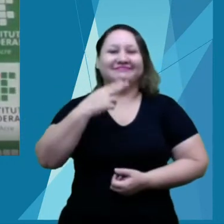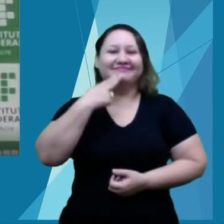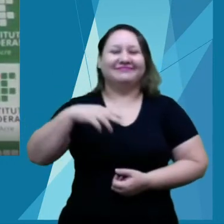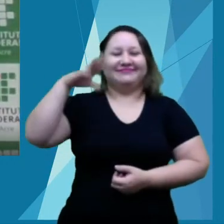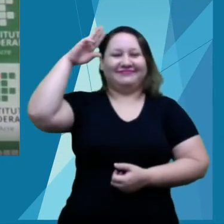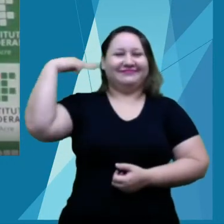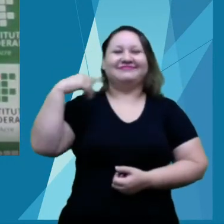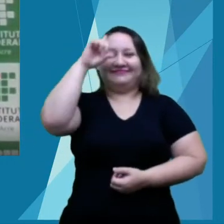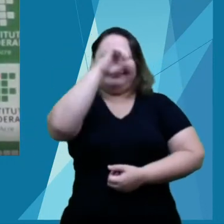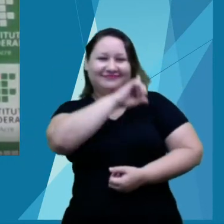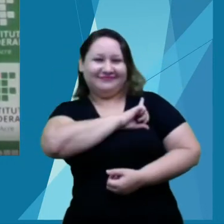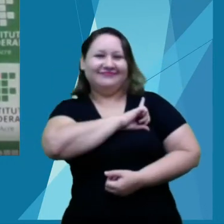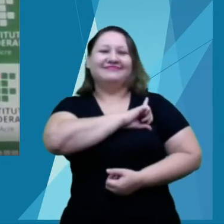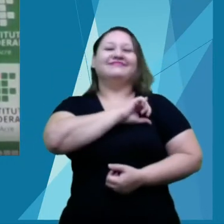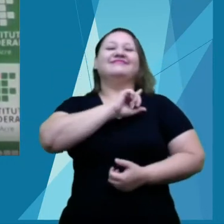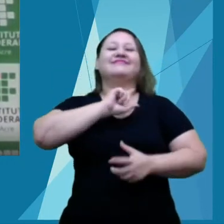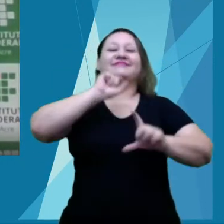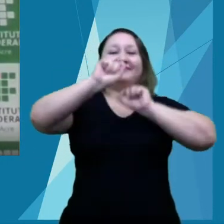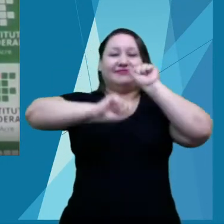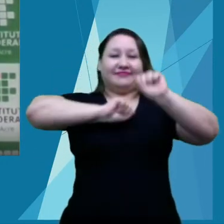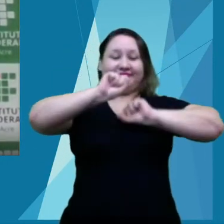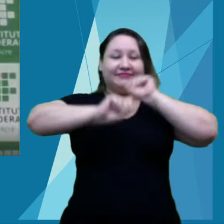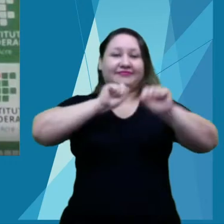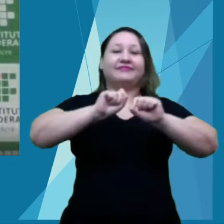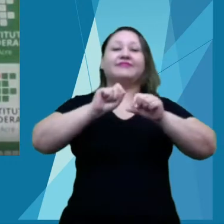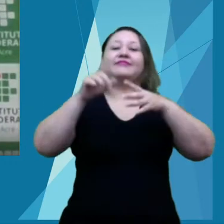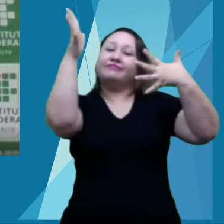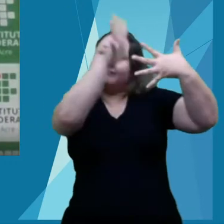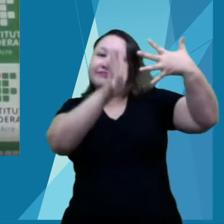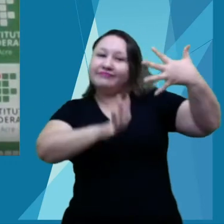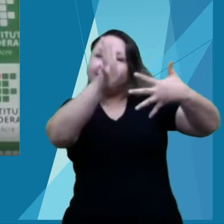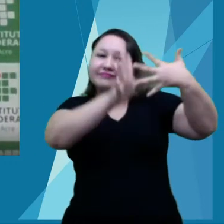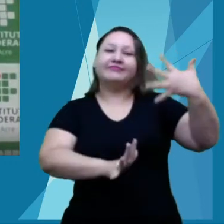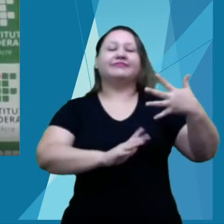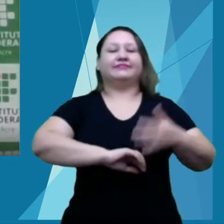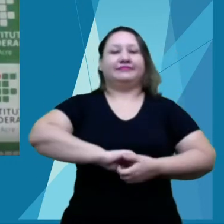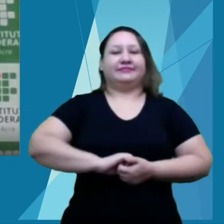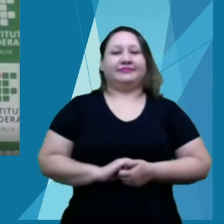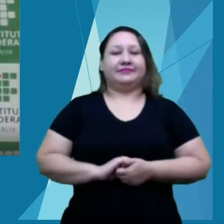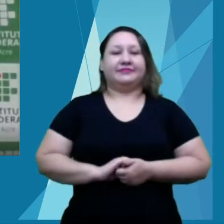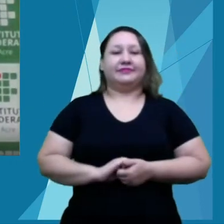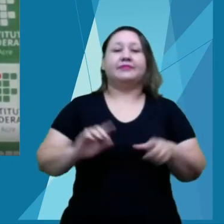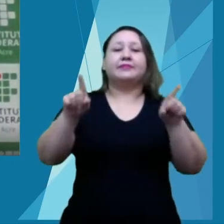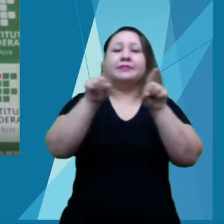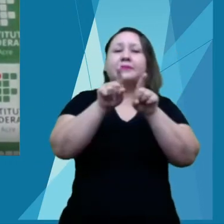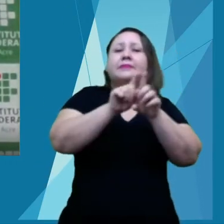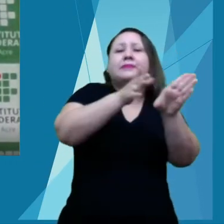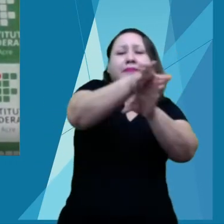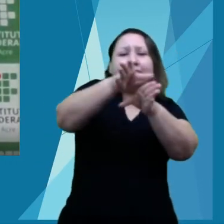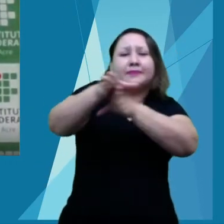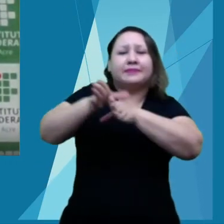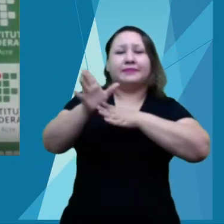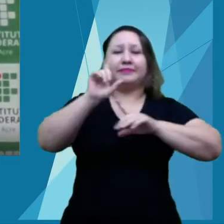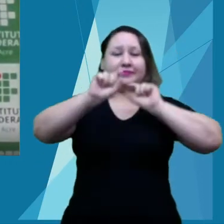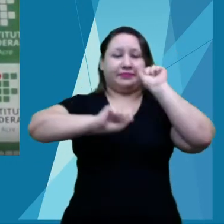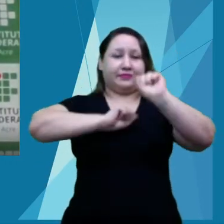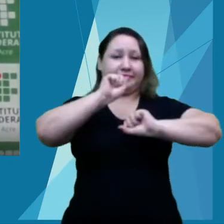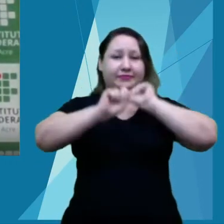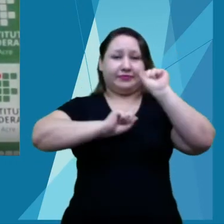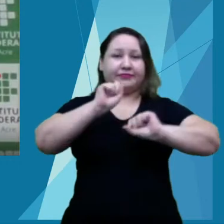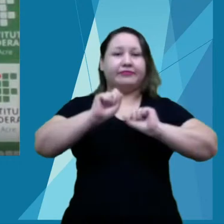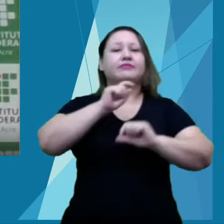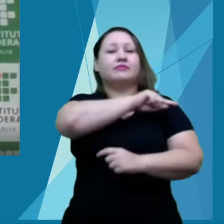farão a interpretação em língua brasileira de sinais. Orientamos para que todos os participantes